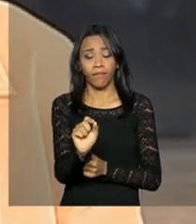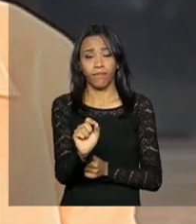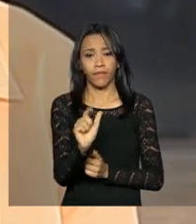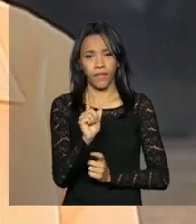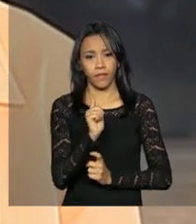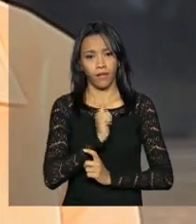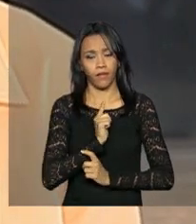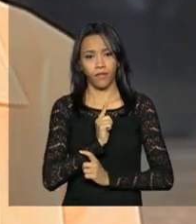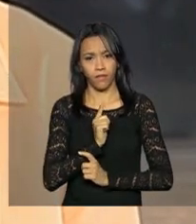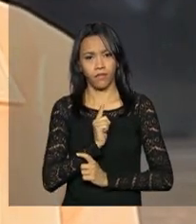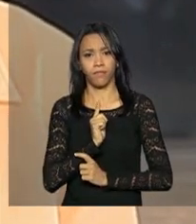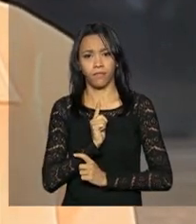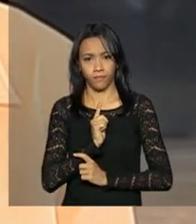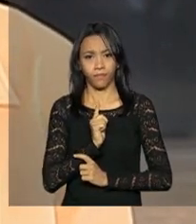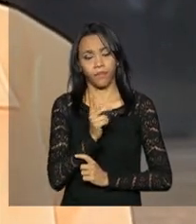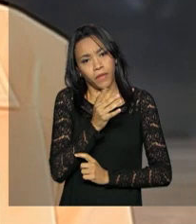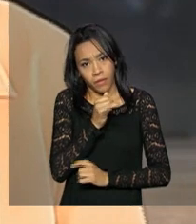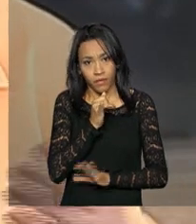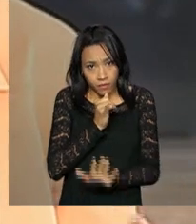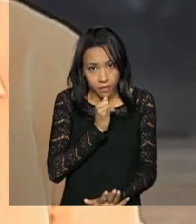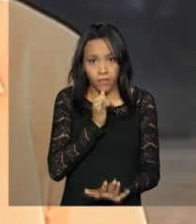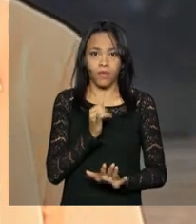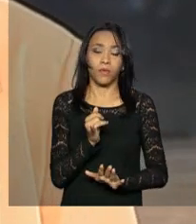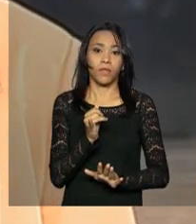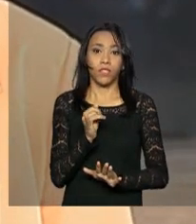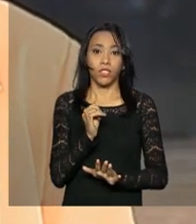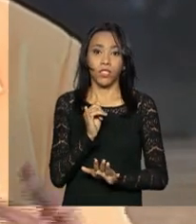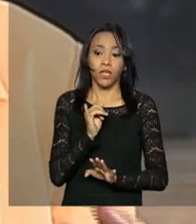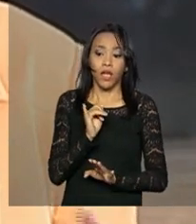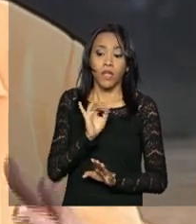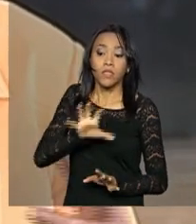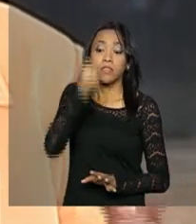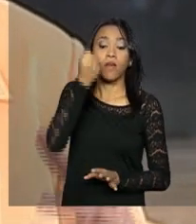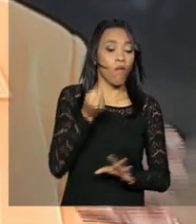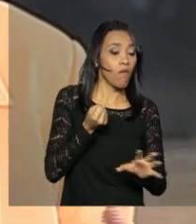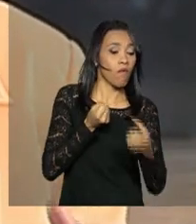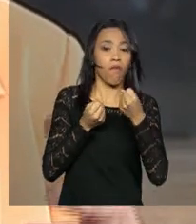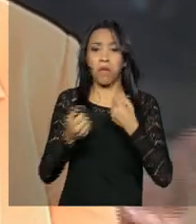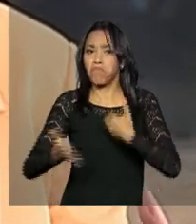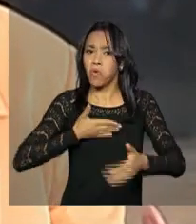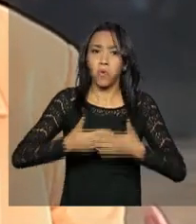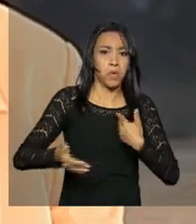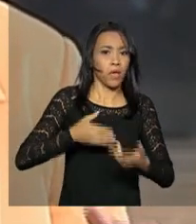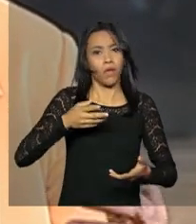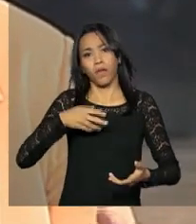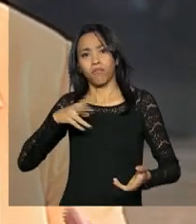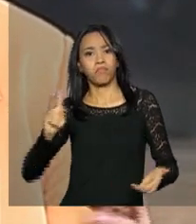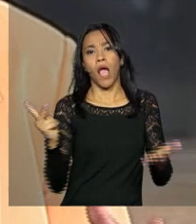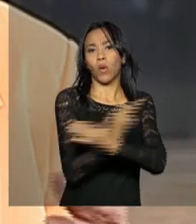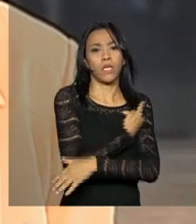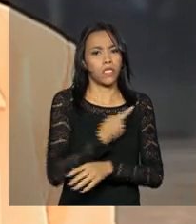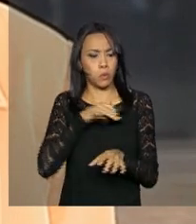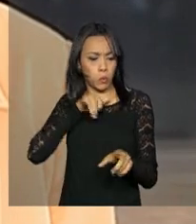uma grande capacidade, por exemplo, de resgate, em qualquer caso de resgate, com acidente que